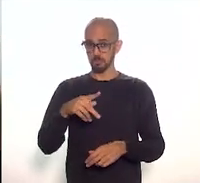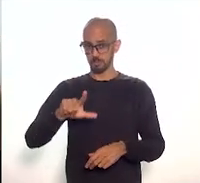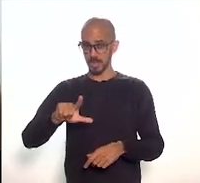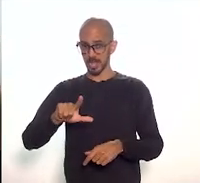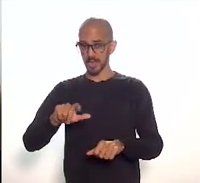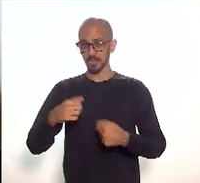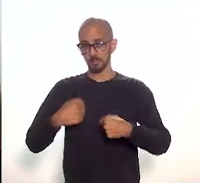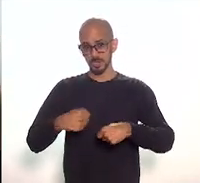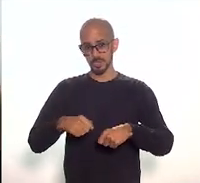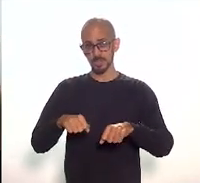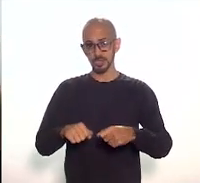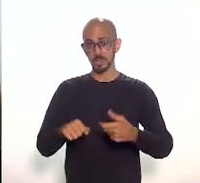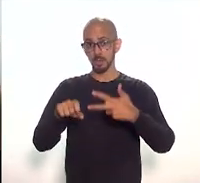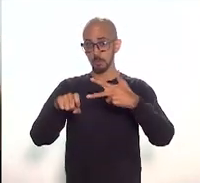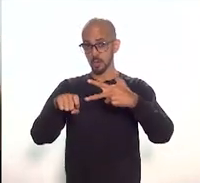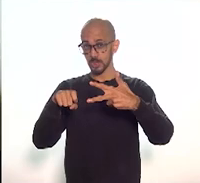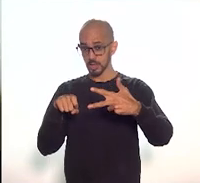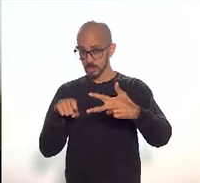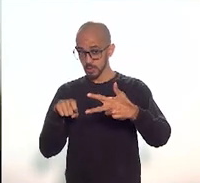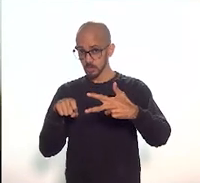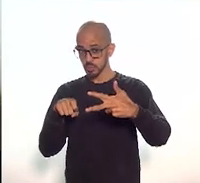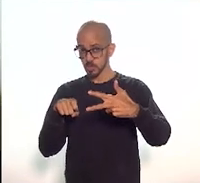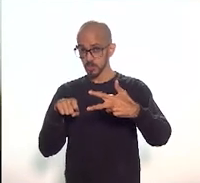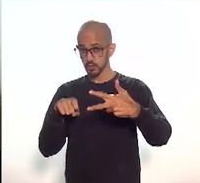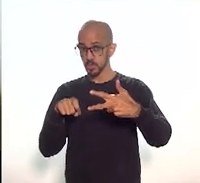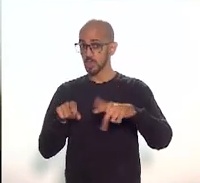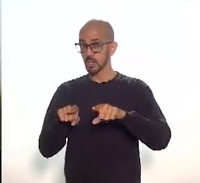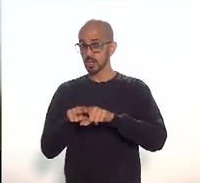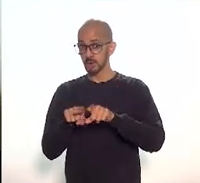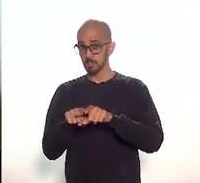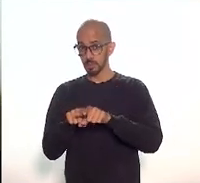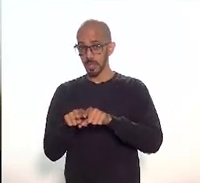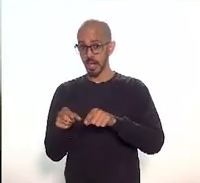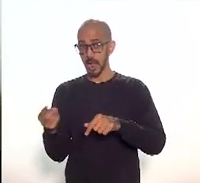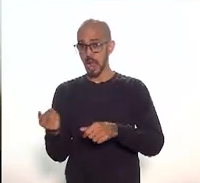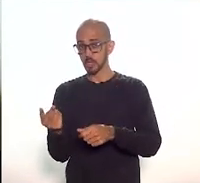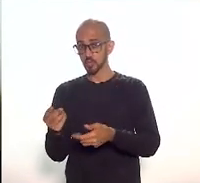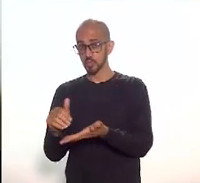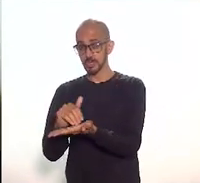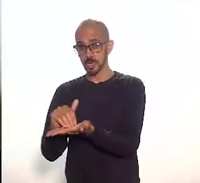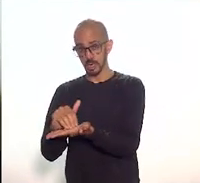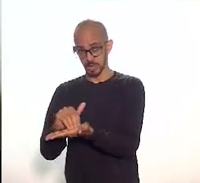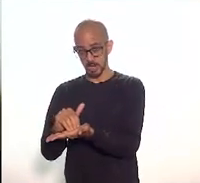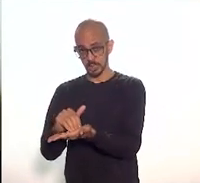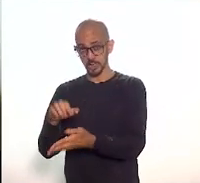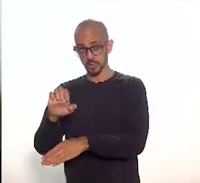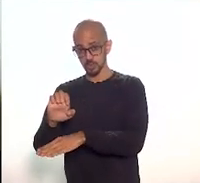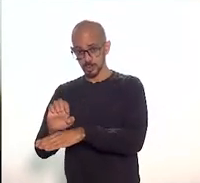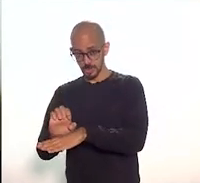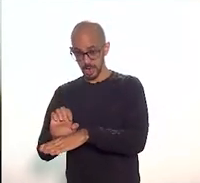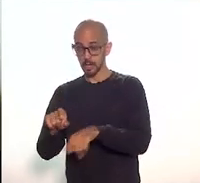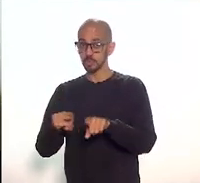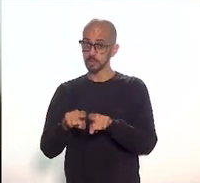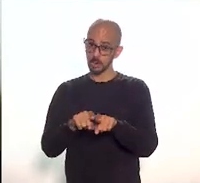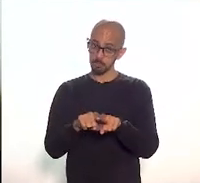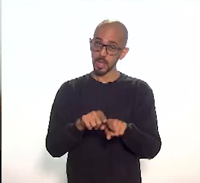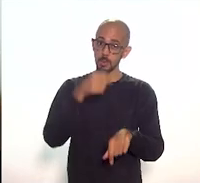Poder Executivo, pelas duas secretarias de Cultura, a do Estado e o município da capital.